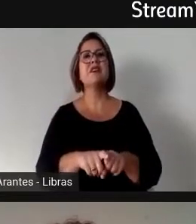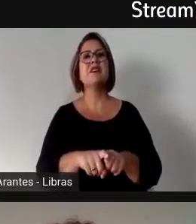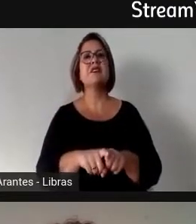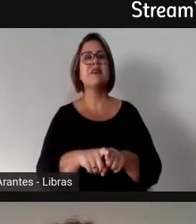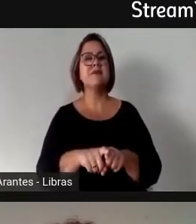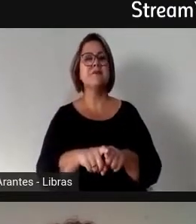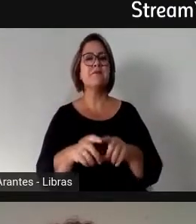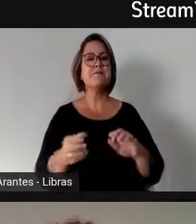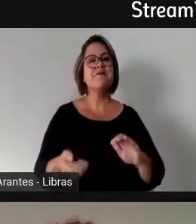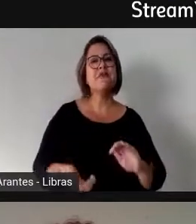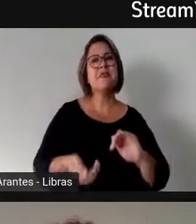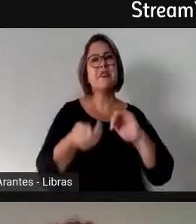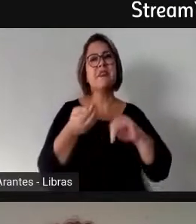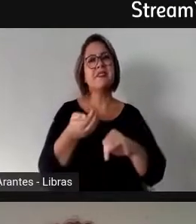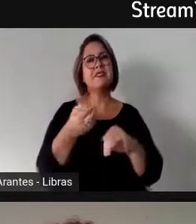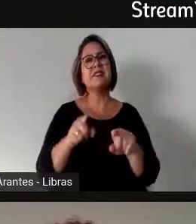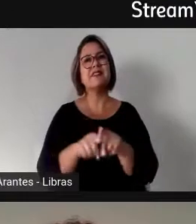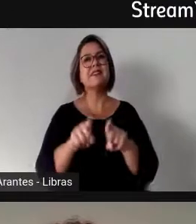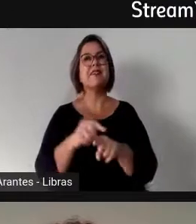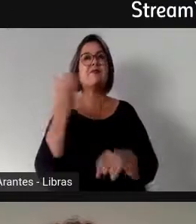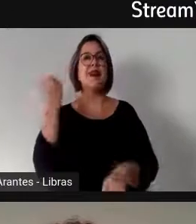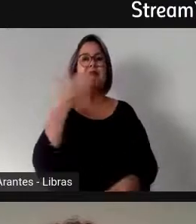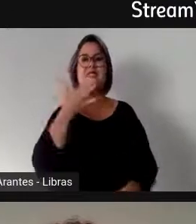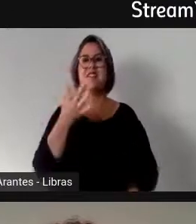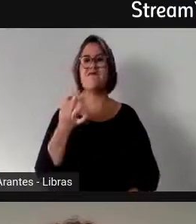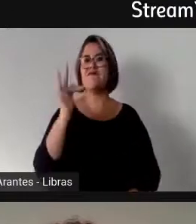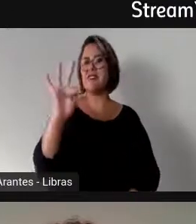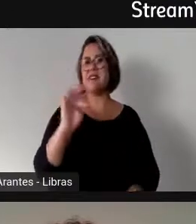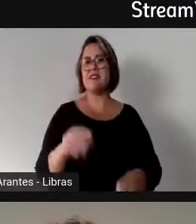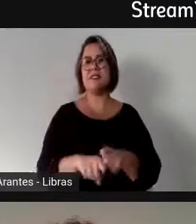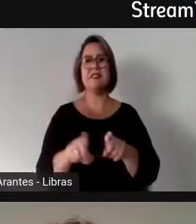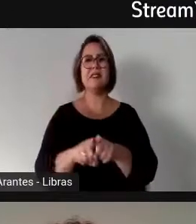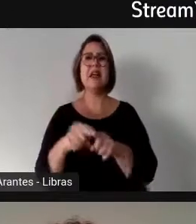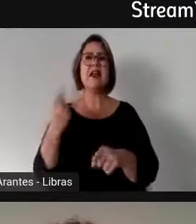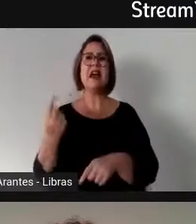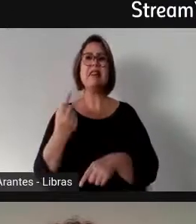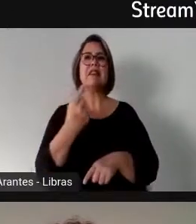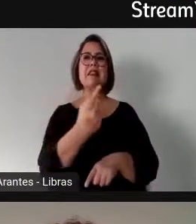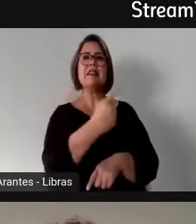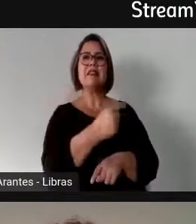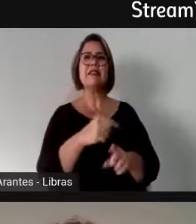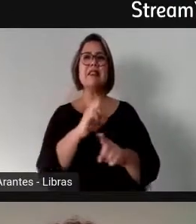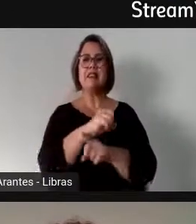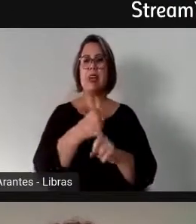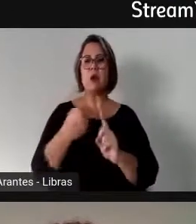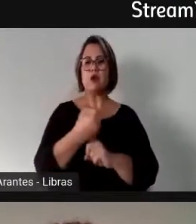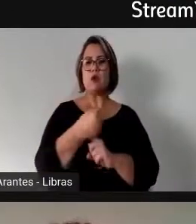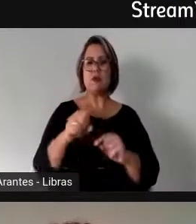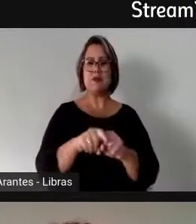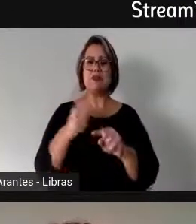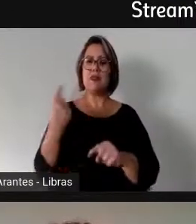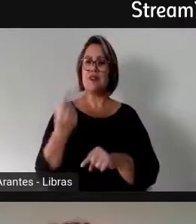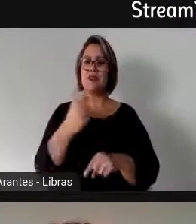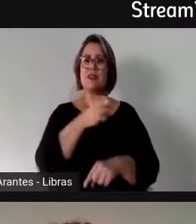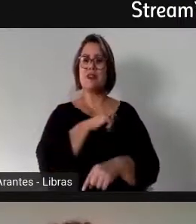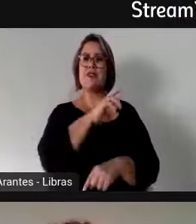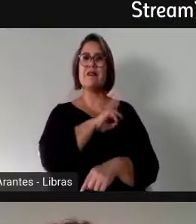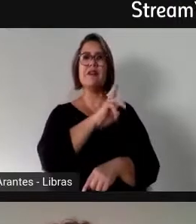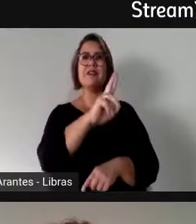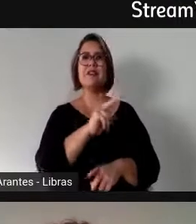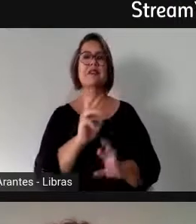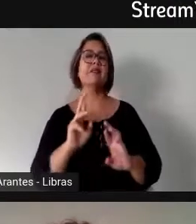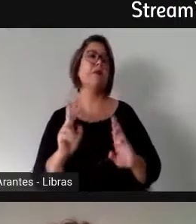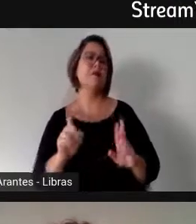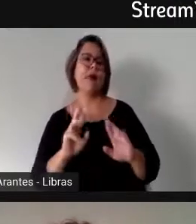antigo, né, da França, que cada corpo da sociedade tinha, né, o seu corpo de representantes, né, não é esse o